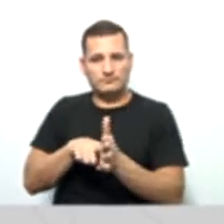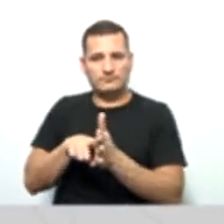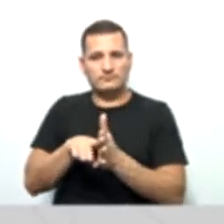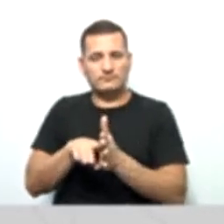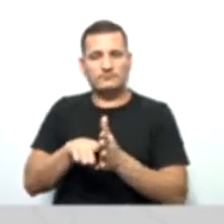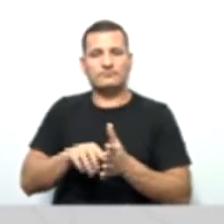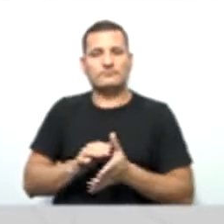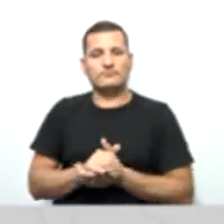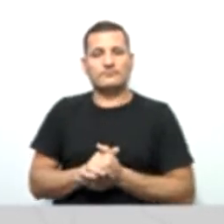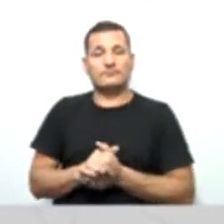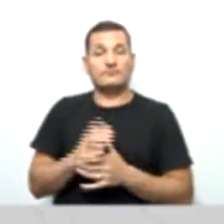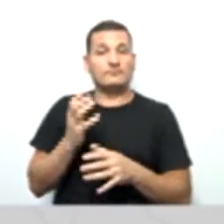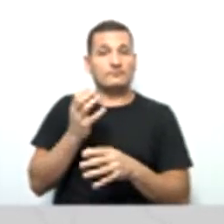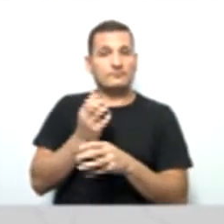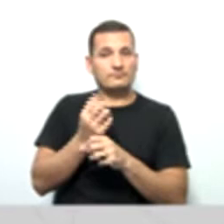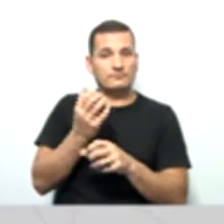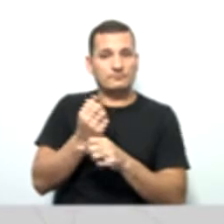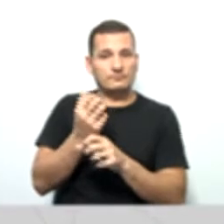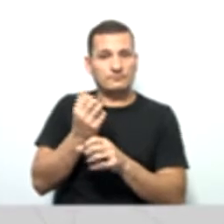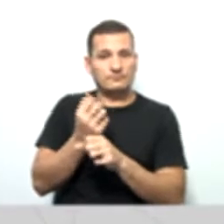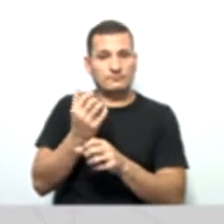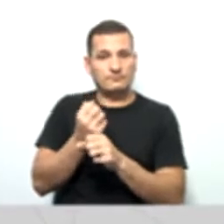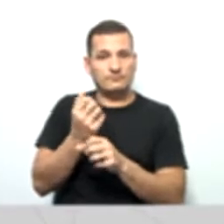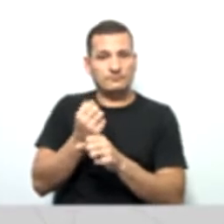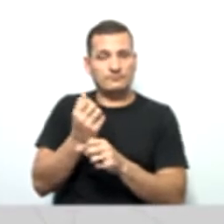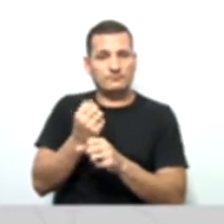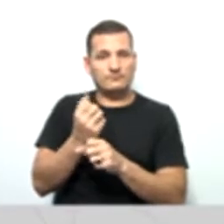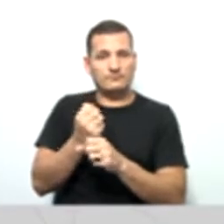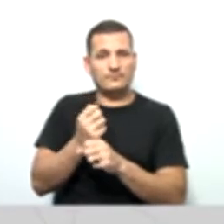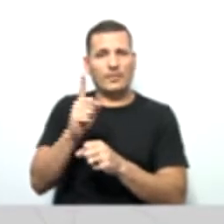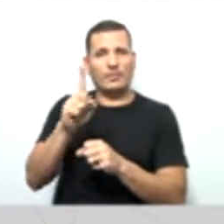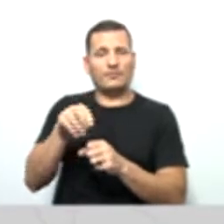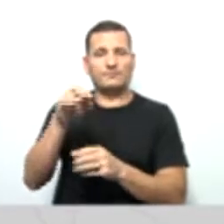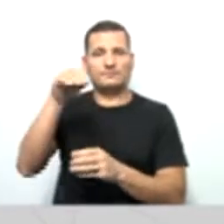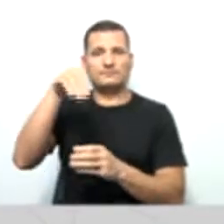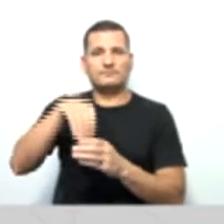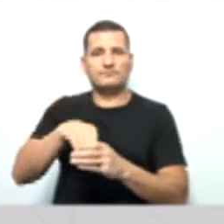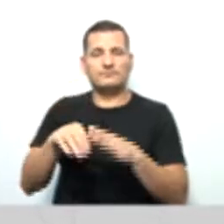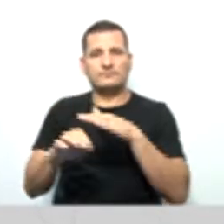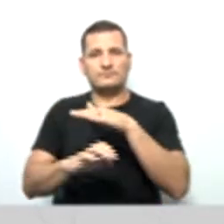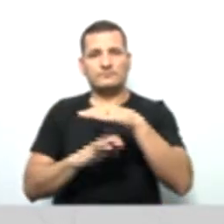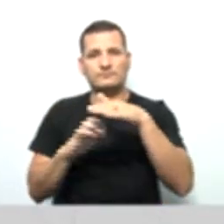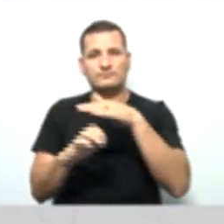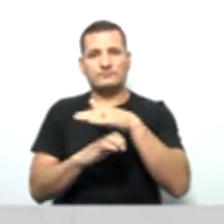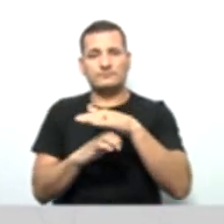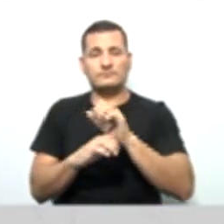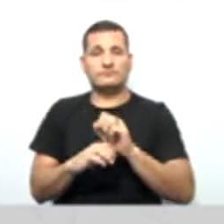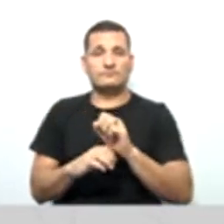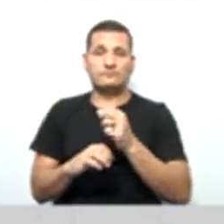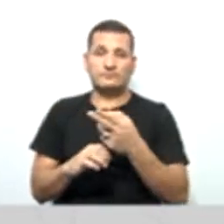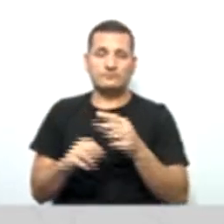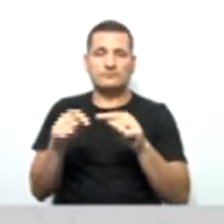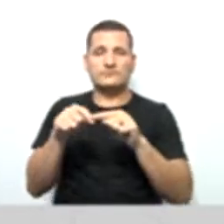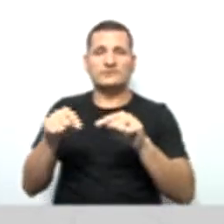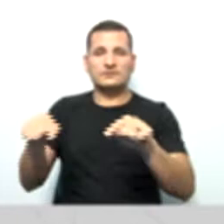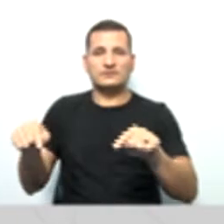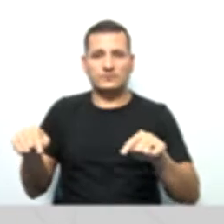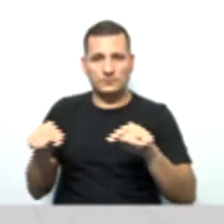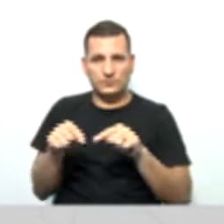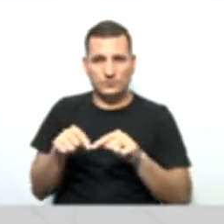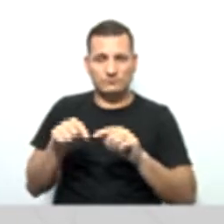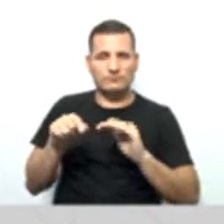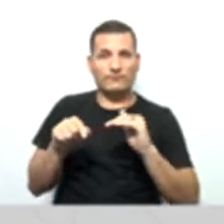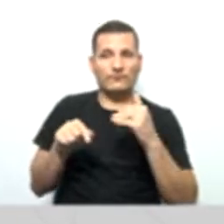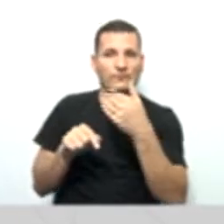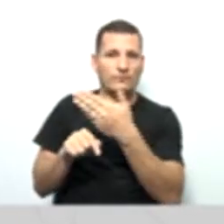diz que a contabilidade é um setor dentro da empresa ou um escritório terceirizado, que